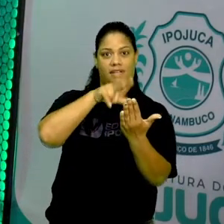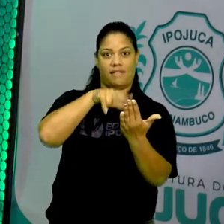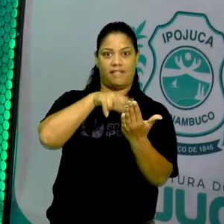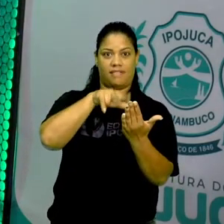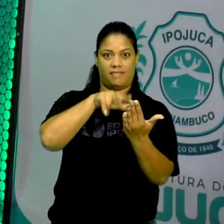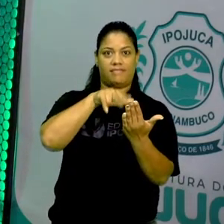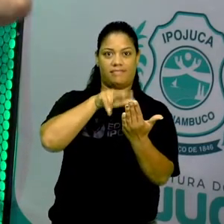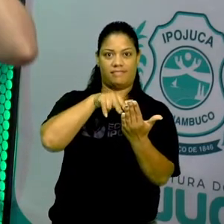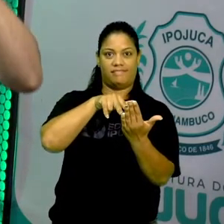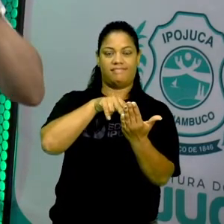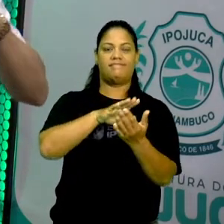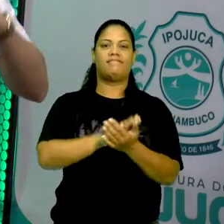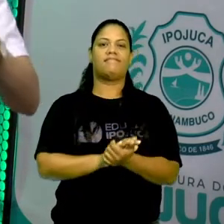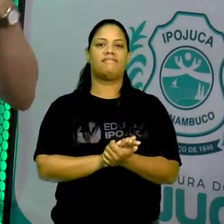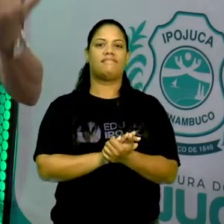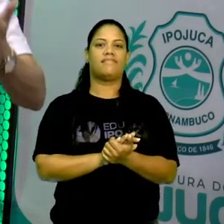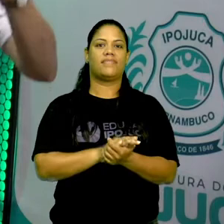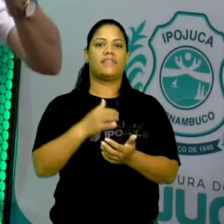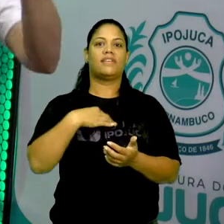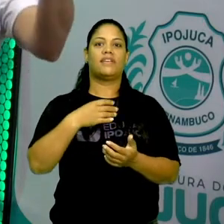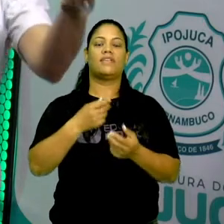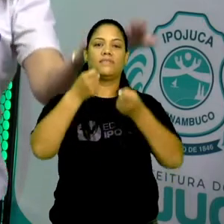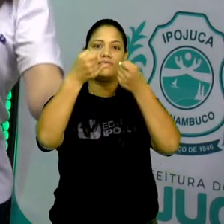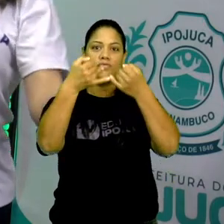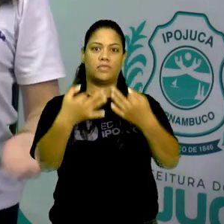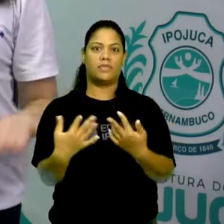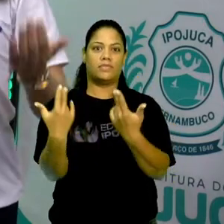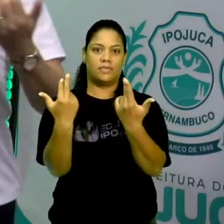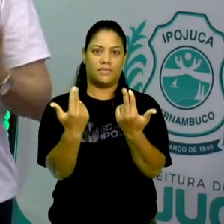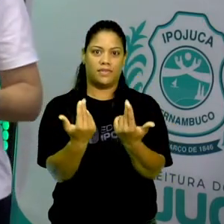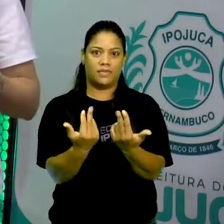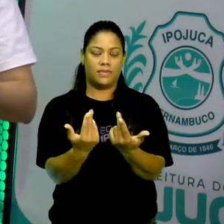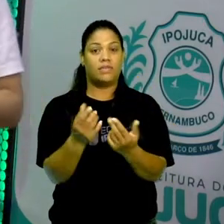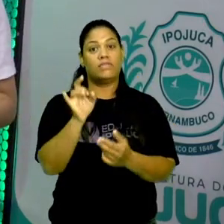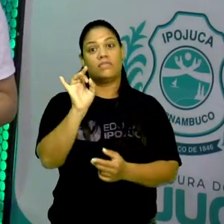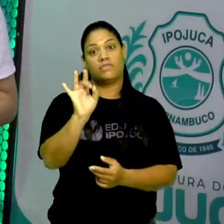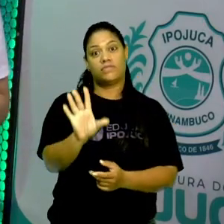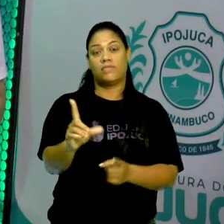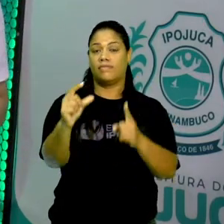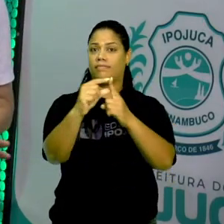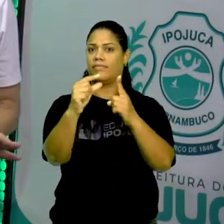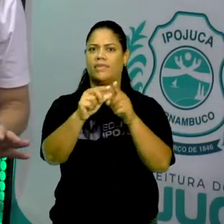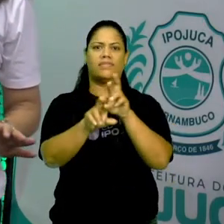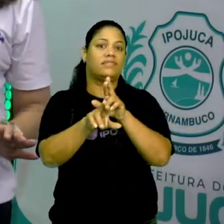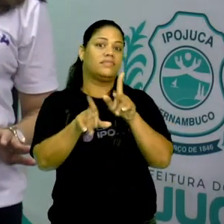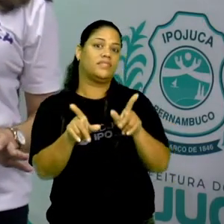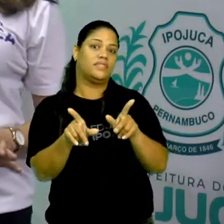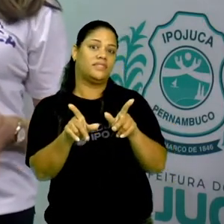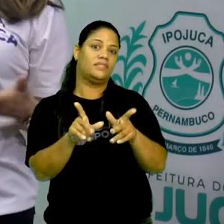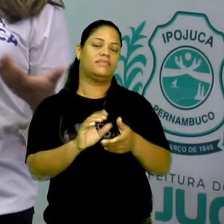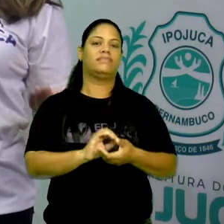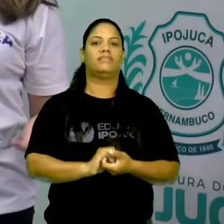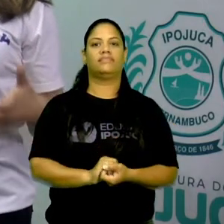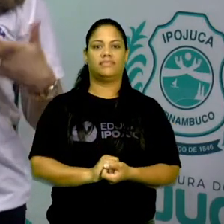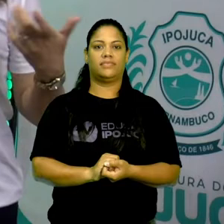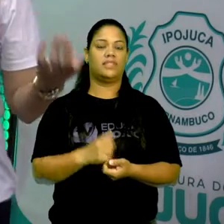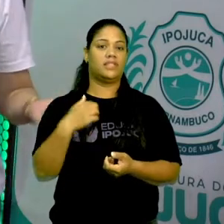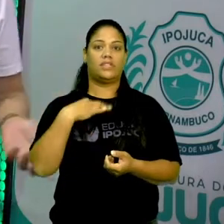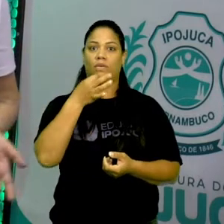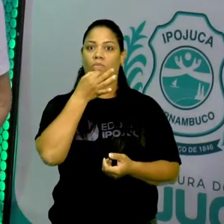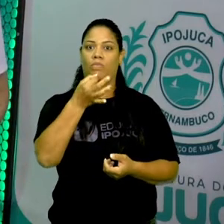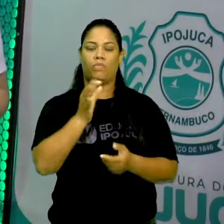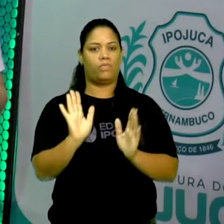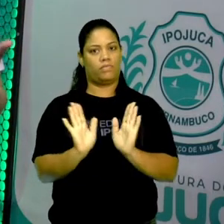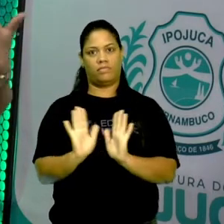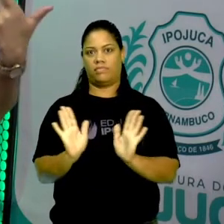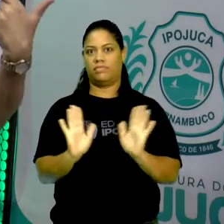não é? Eu digo a mesma coisa, só que de um modo diferente. E não me oponho